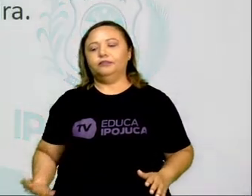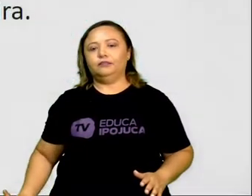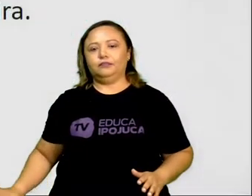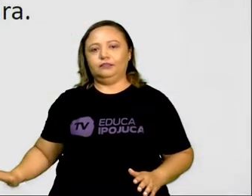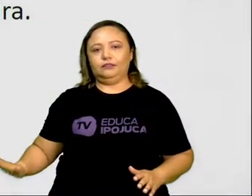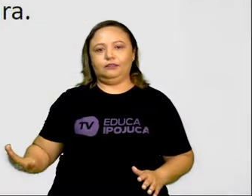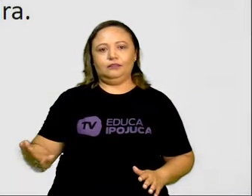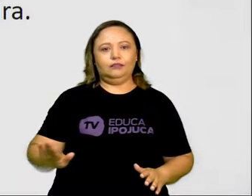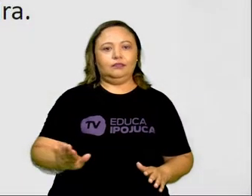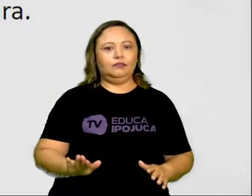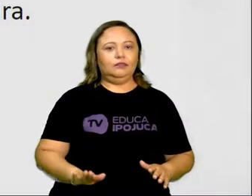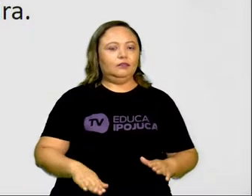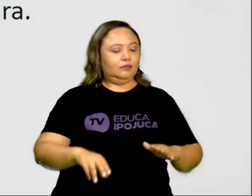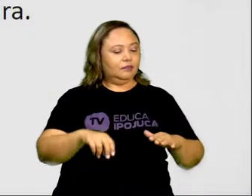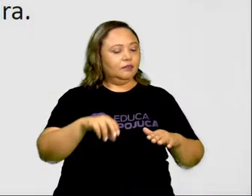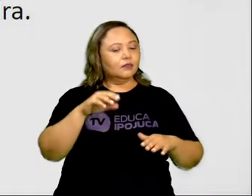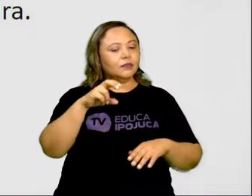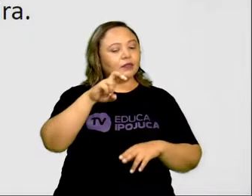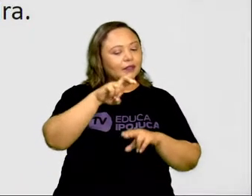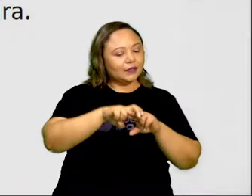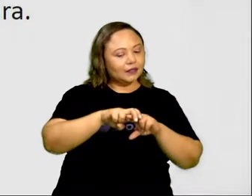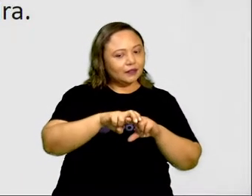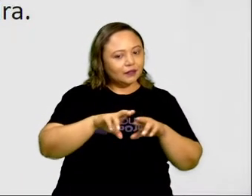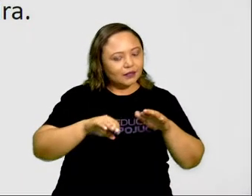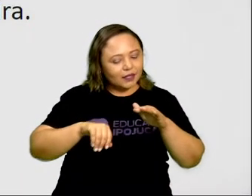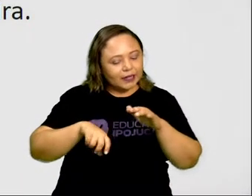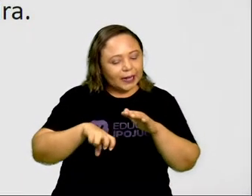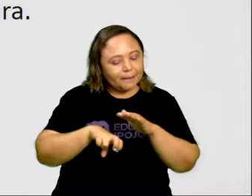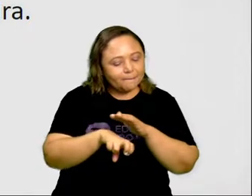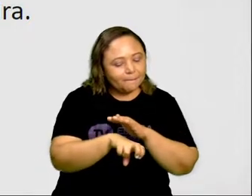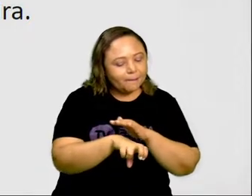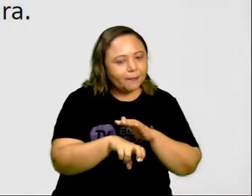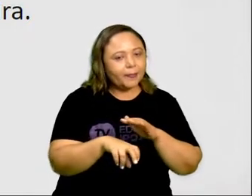embaixo da cadeira. Outra atrás.